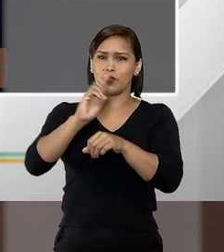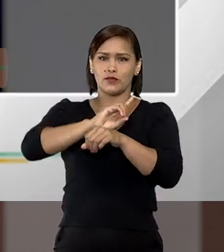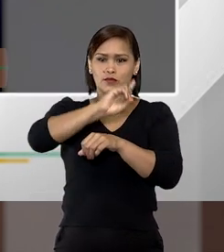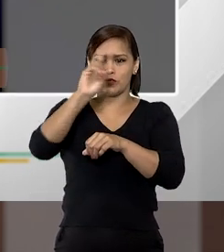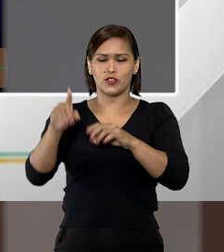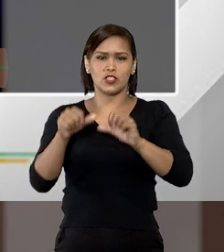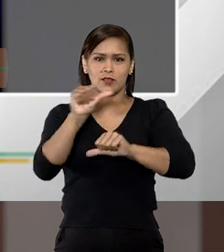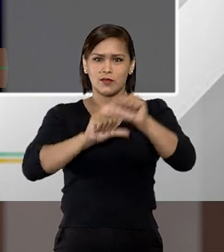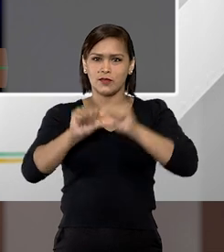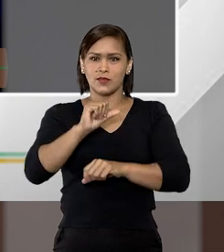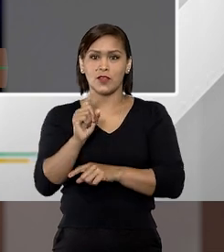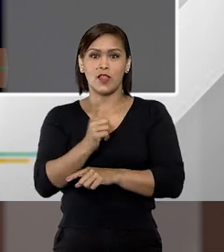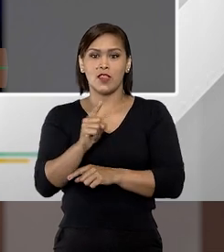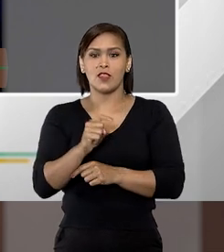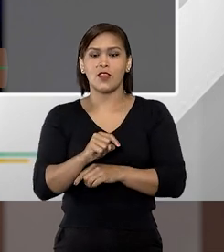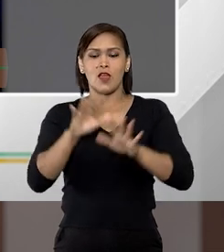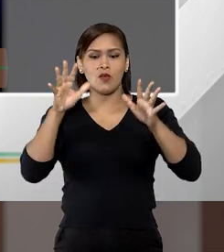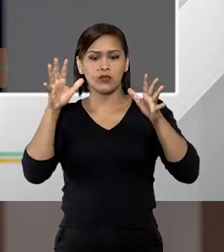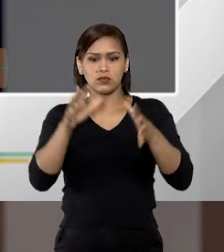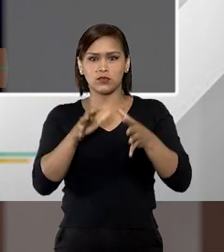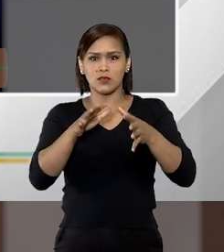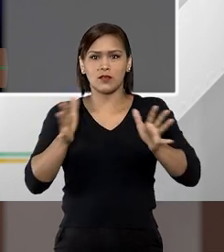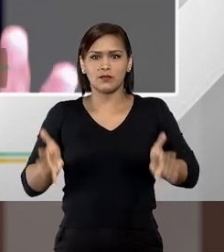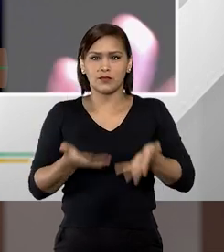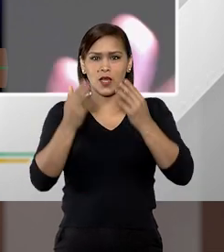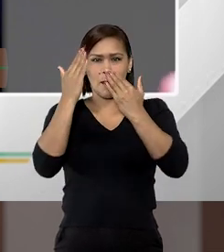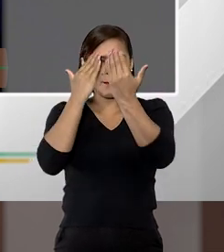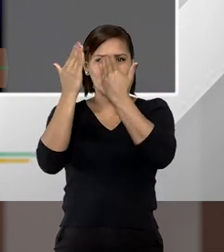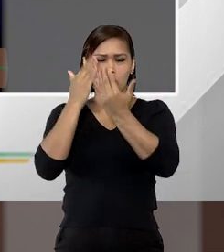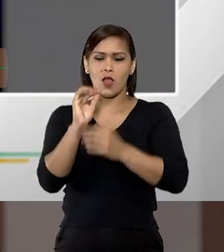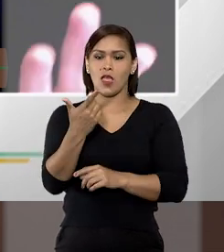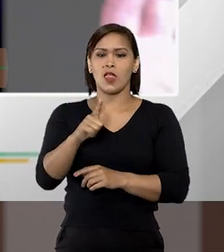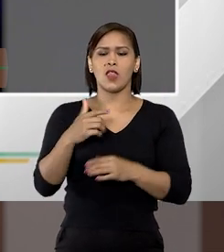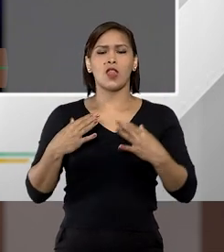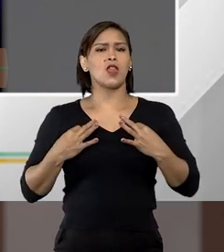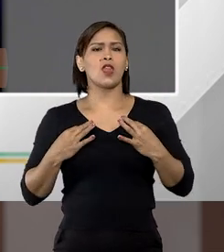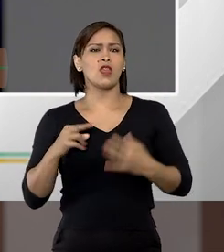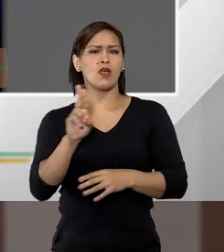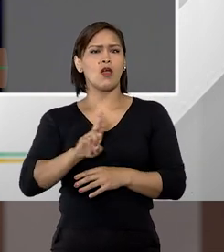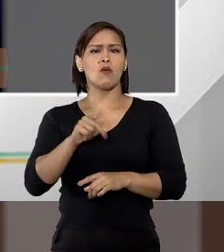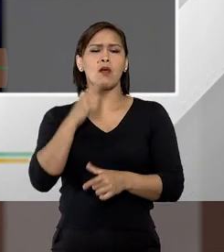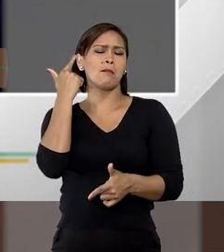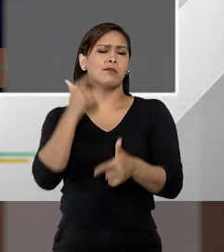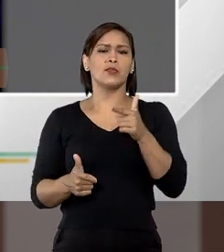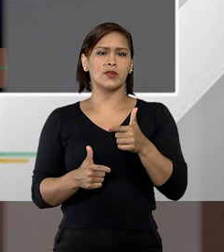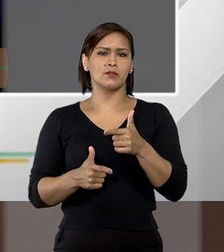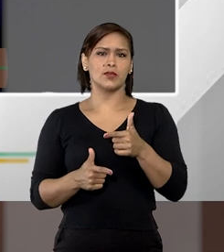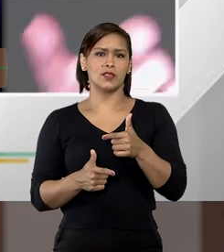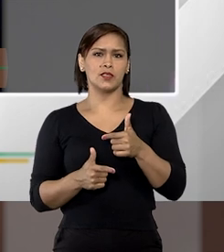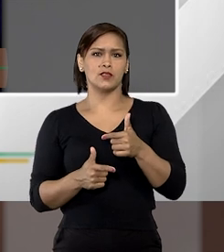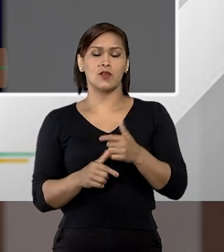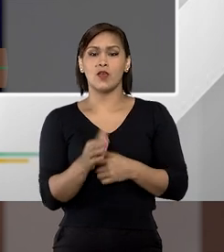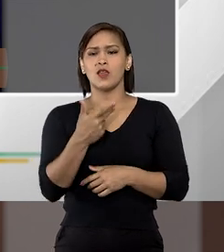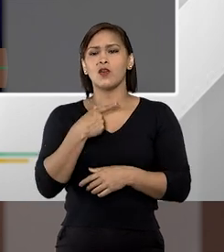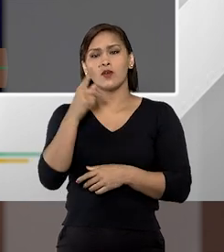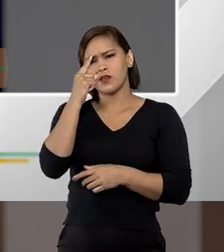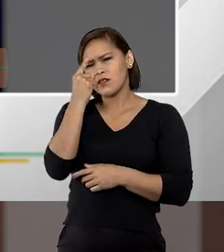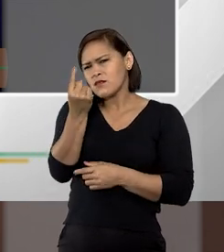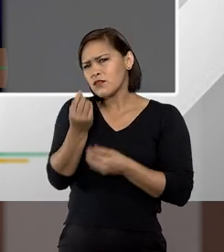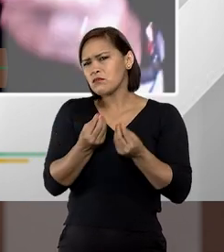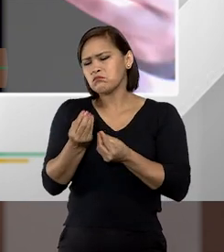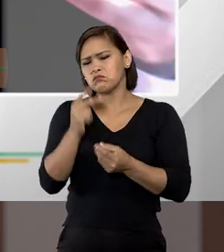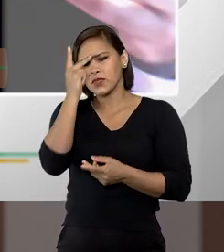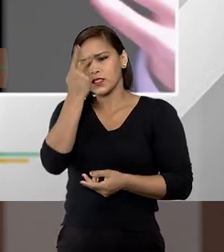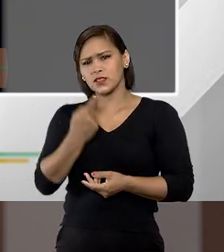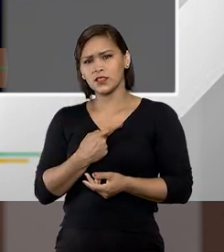tá? Tudo começa com uma pressão psicológica. Por exemplo, não use essa roupa, eu não quero que você use essa roupa. O que vão pensar de você?